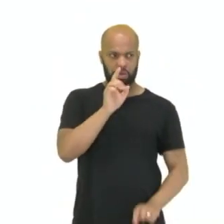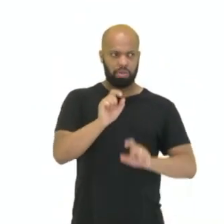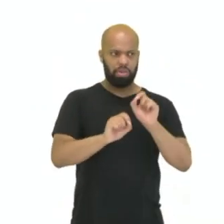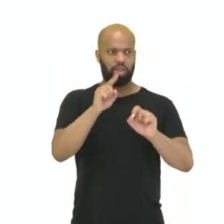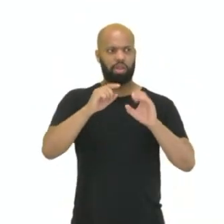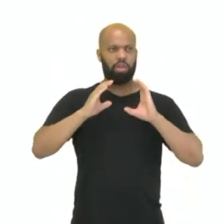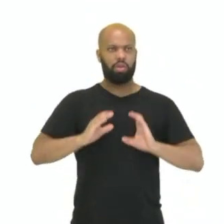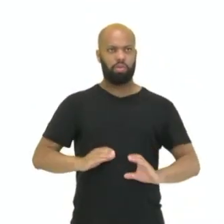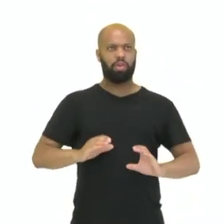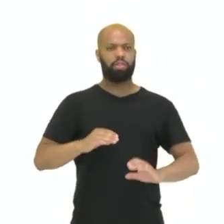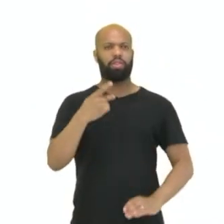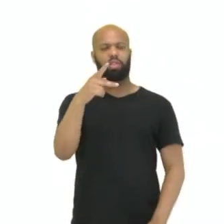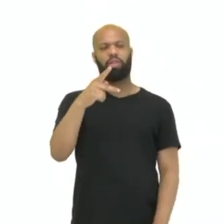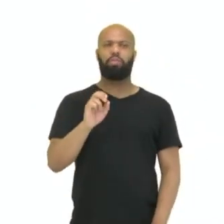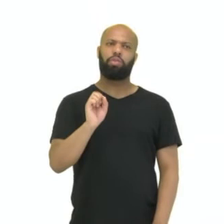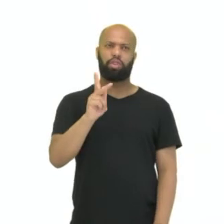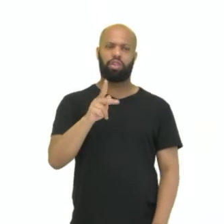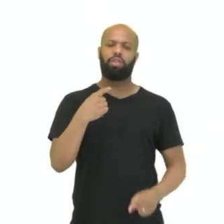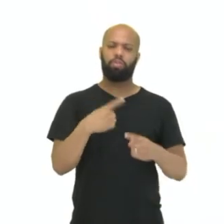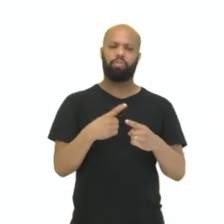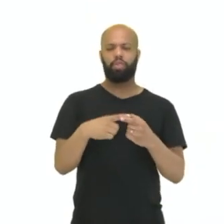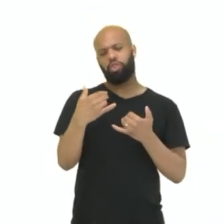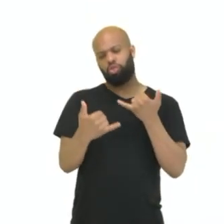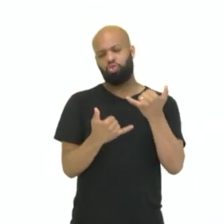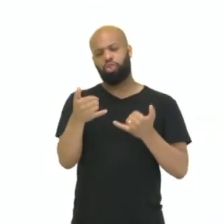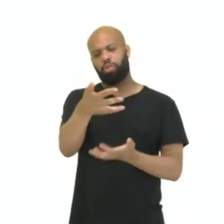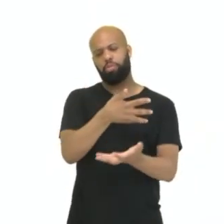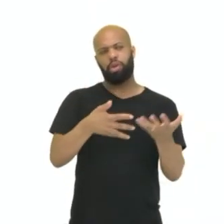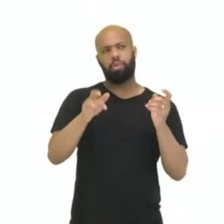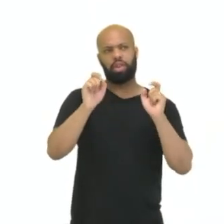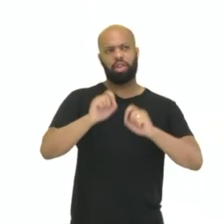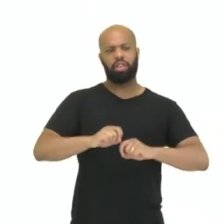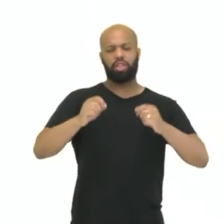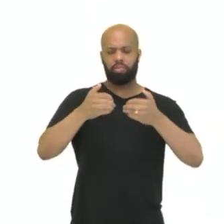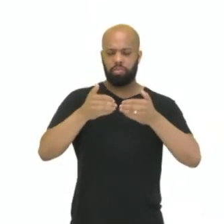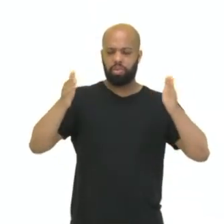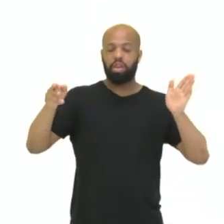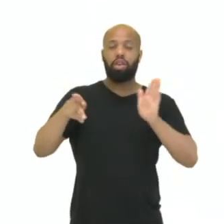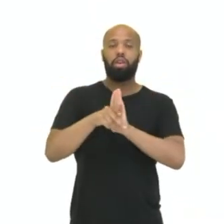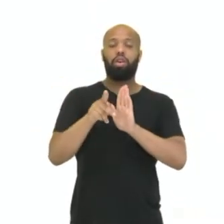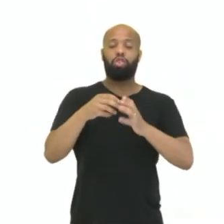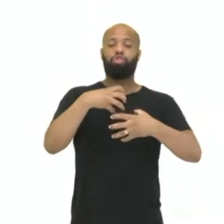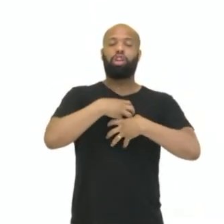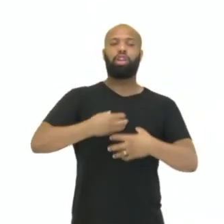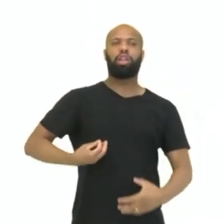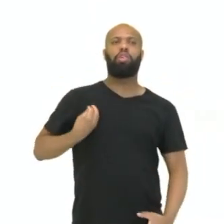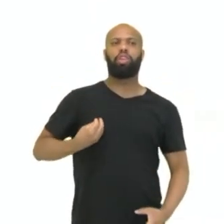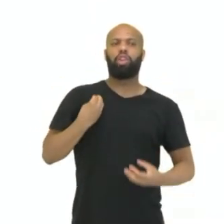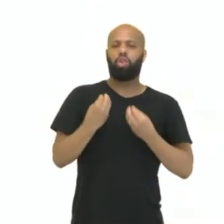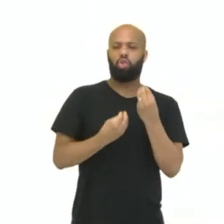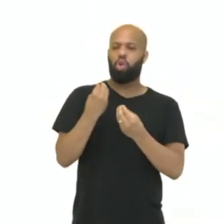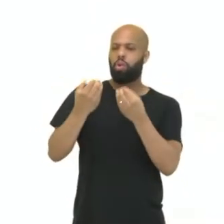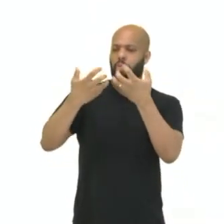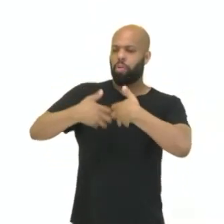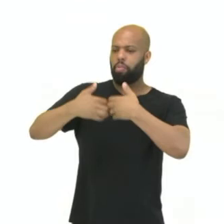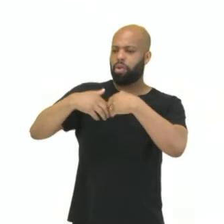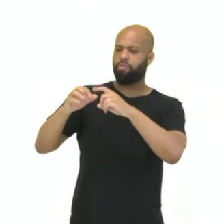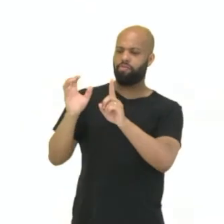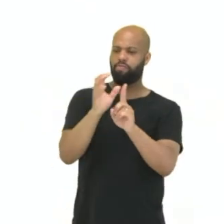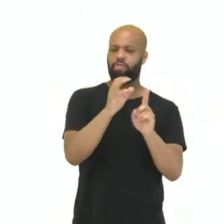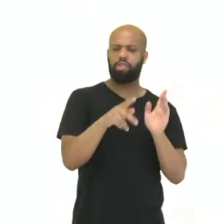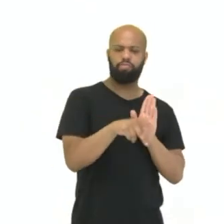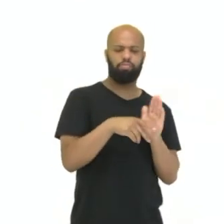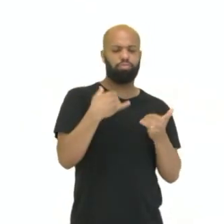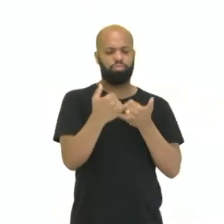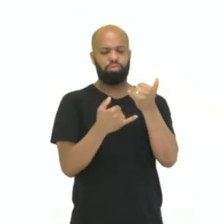comportamento de vocês. Os jogos cooperativos permitem uma ampliação da visão sobre a realidade da vida, refletindo no jogo, percebendo